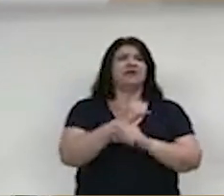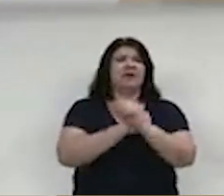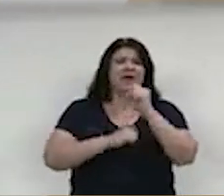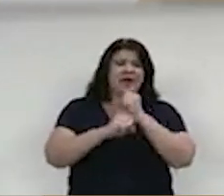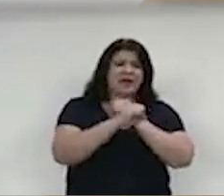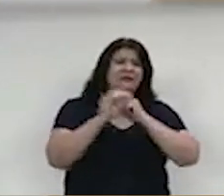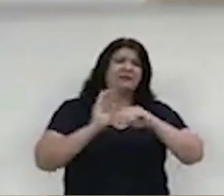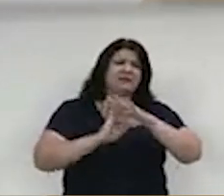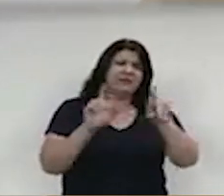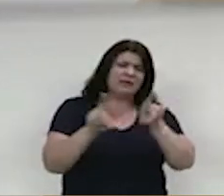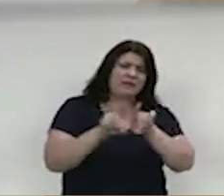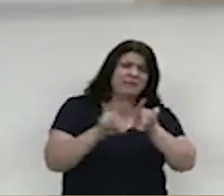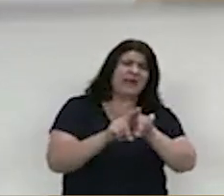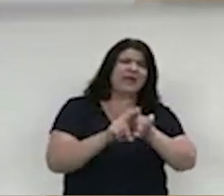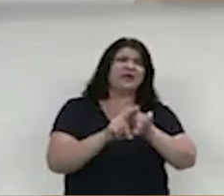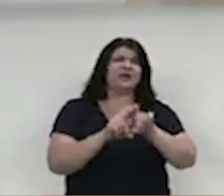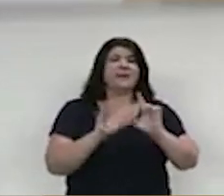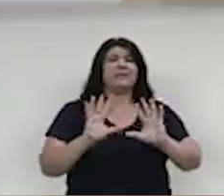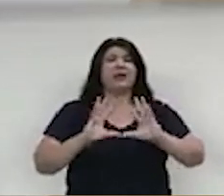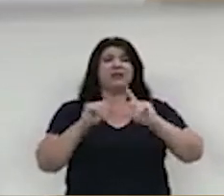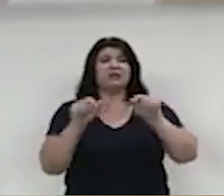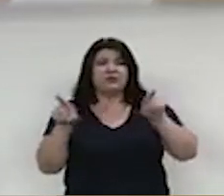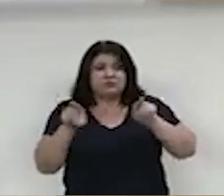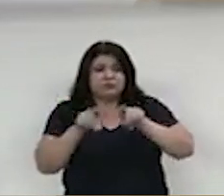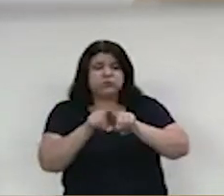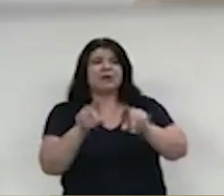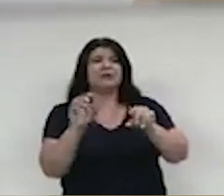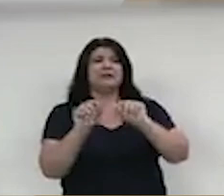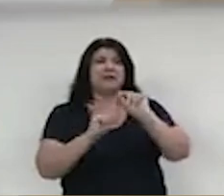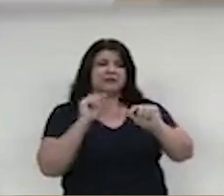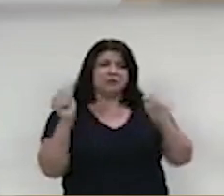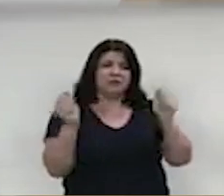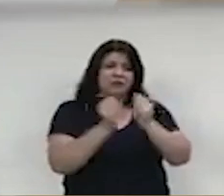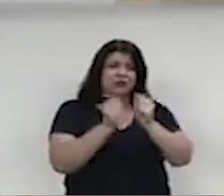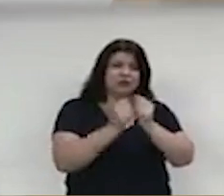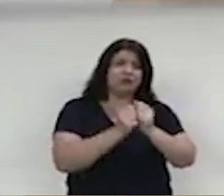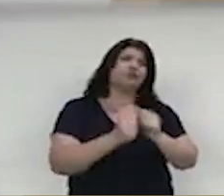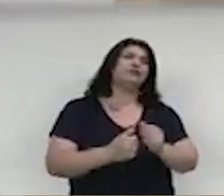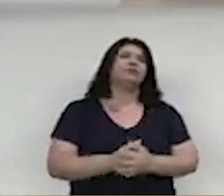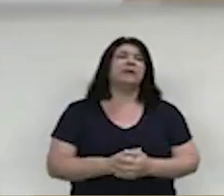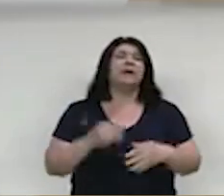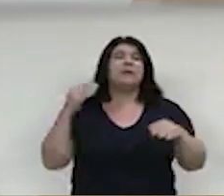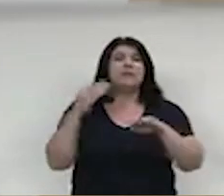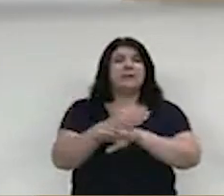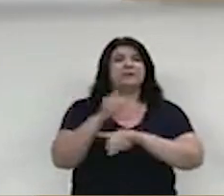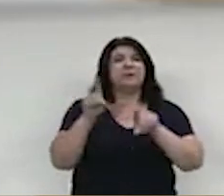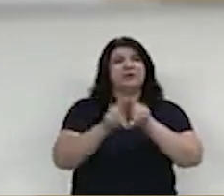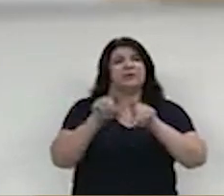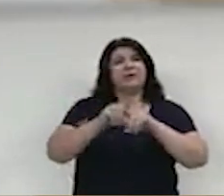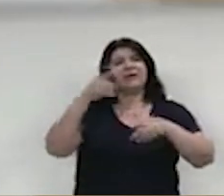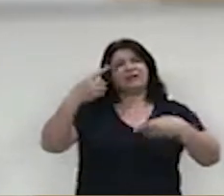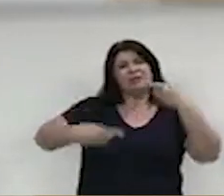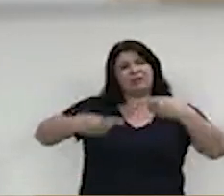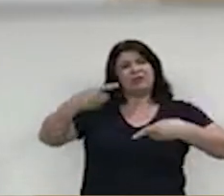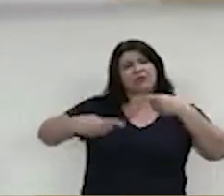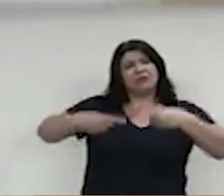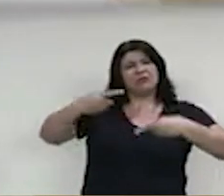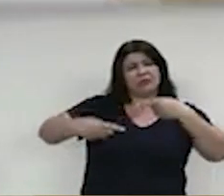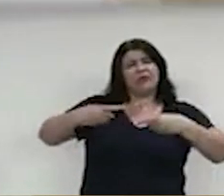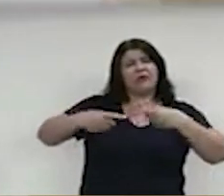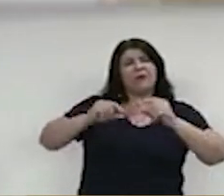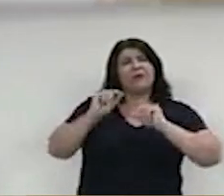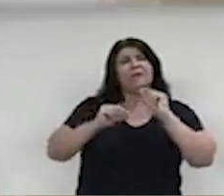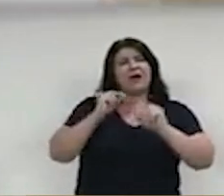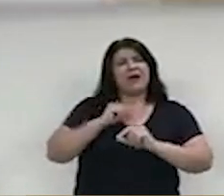seus associados sem deixar de lutar pelas questões salariais. Além disso, participou de discussões para incorporação de abonos